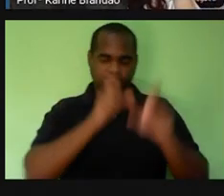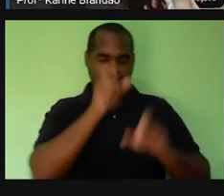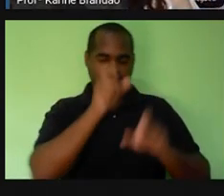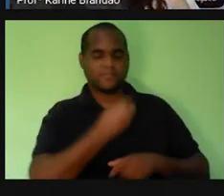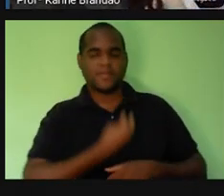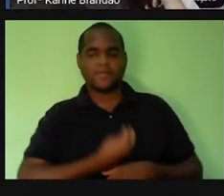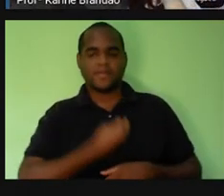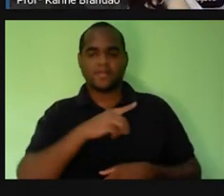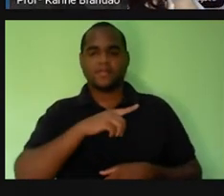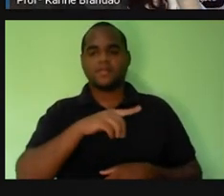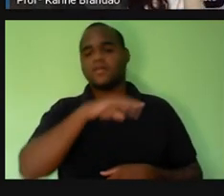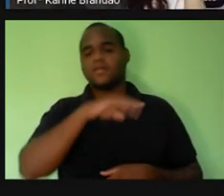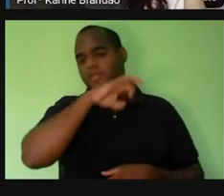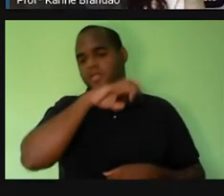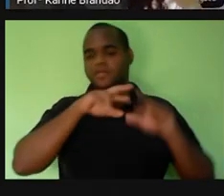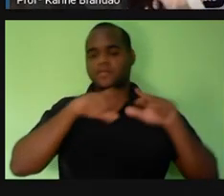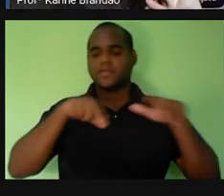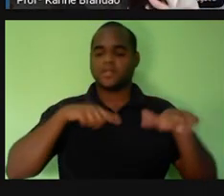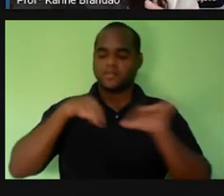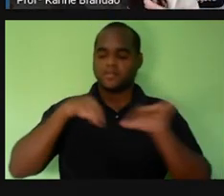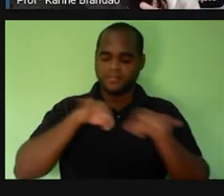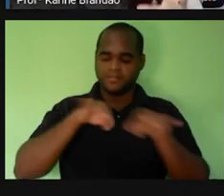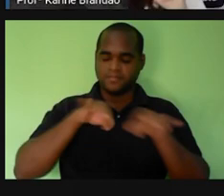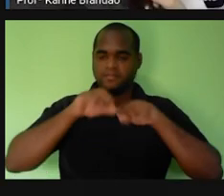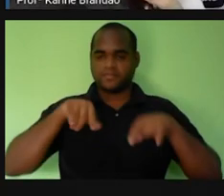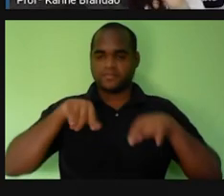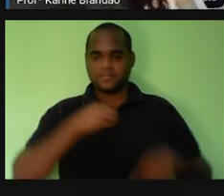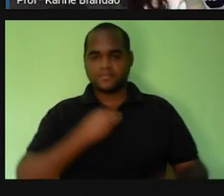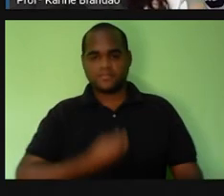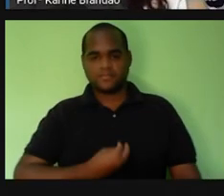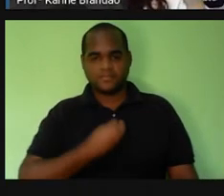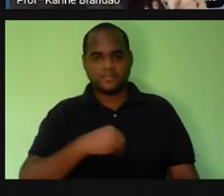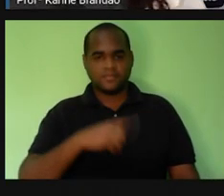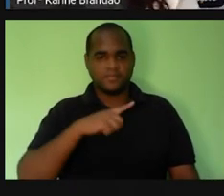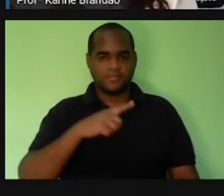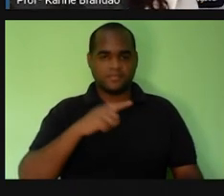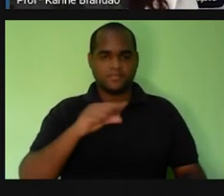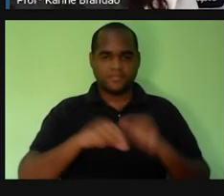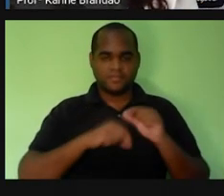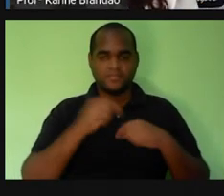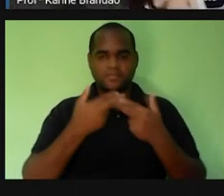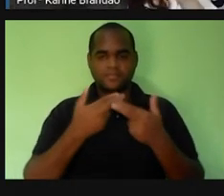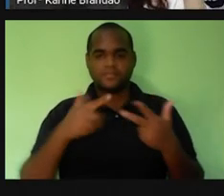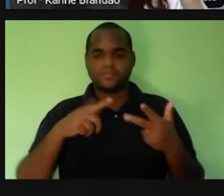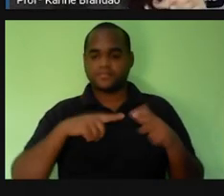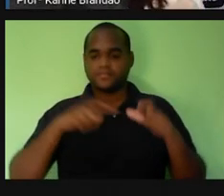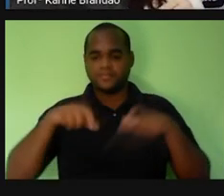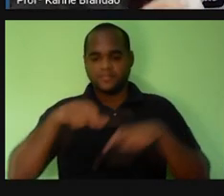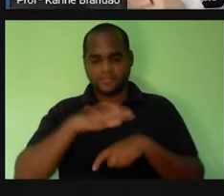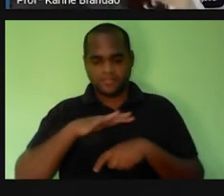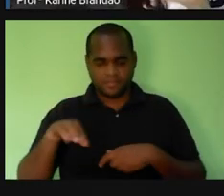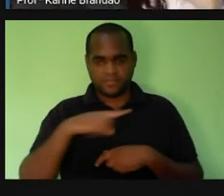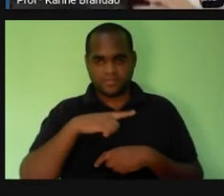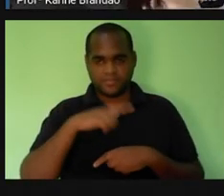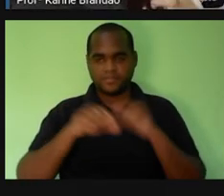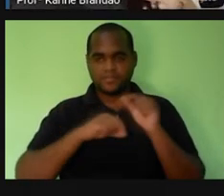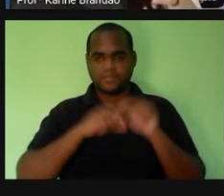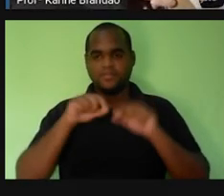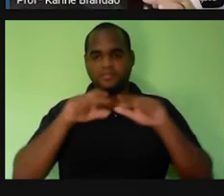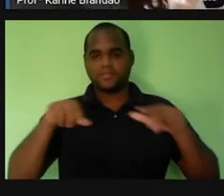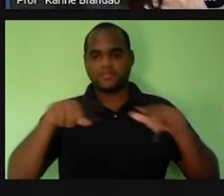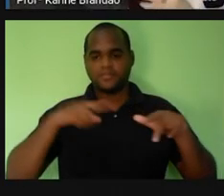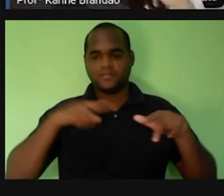a gente organiza, quando a gente pensa em organizar os seres vivos, a gente tem que delimitar e o espaço. E esse espaço, ele vai ter uma